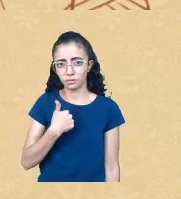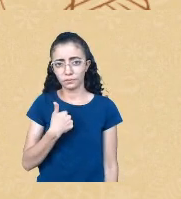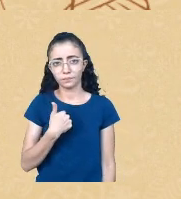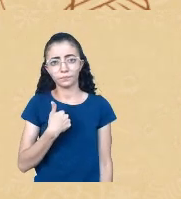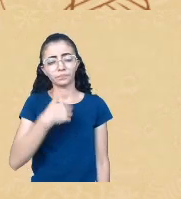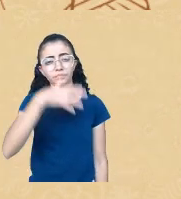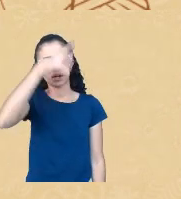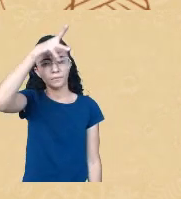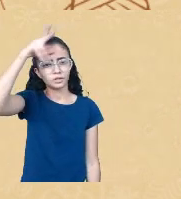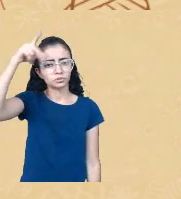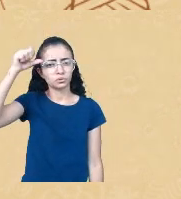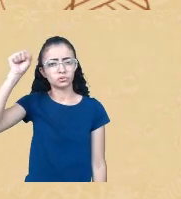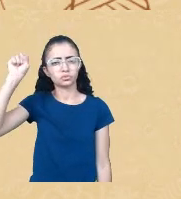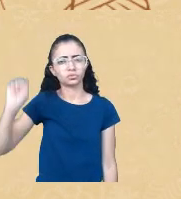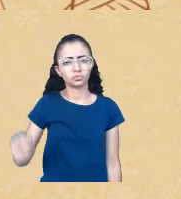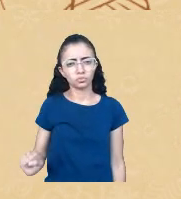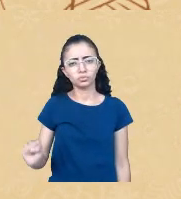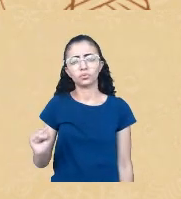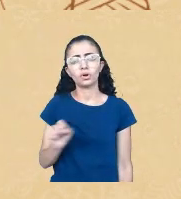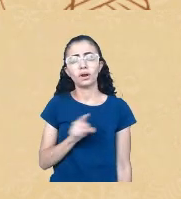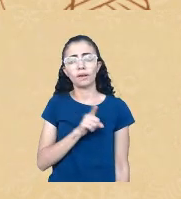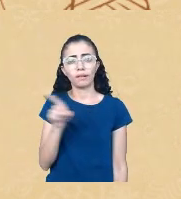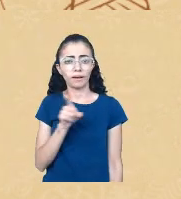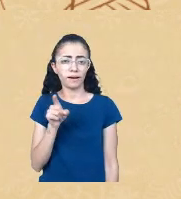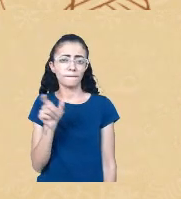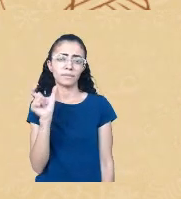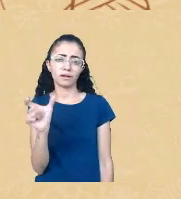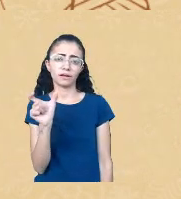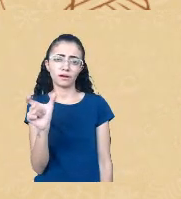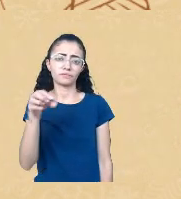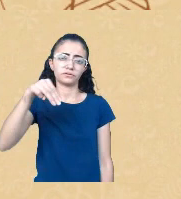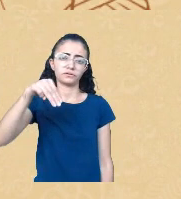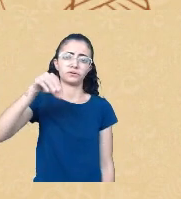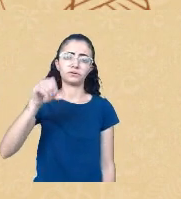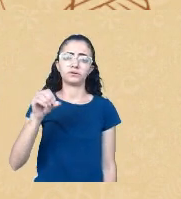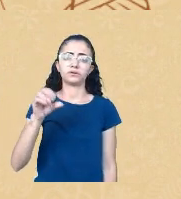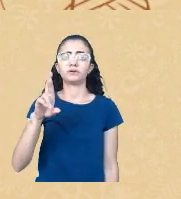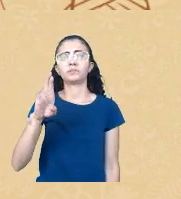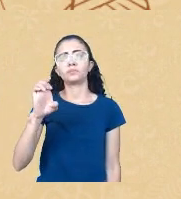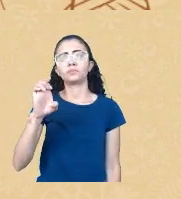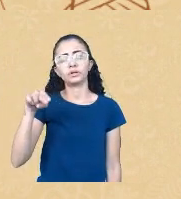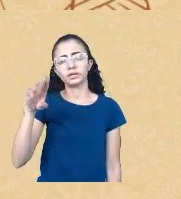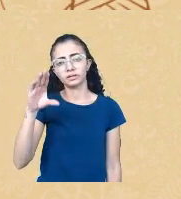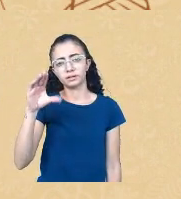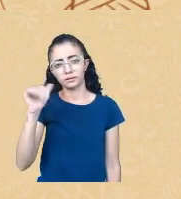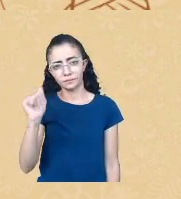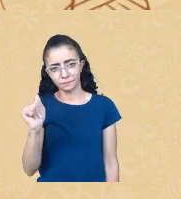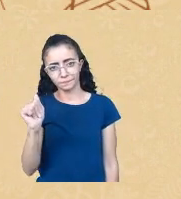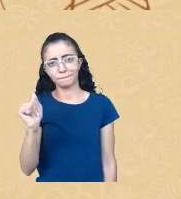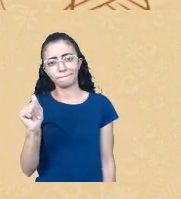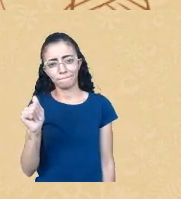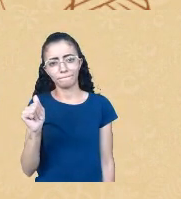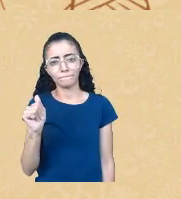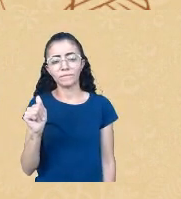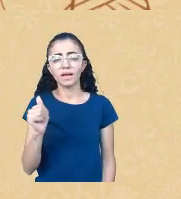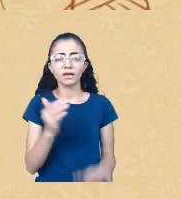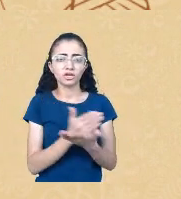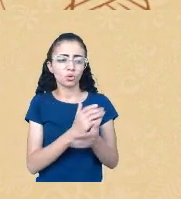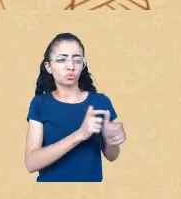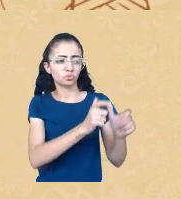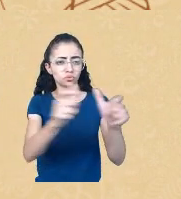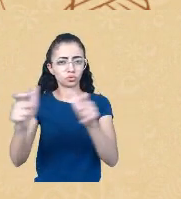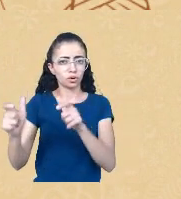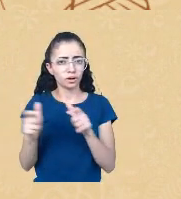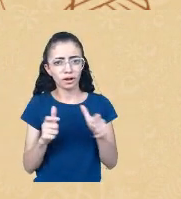moreno então se chama Campo Grande cidade morena tem bairros chamados Moreninha 1 Moreninha 2 Moreninha 3